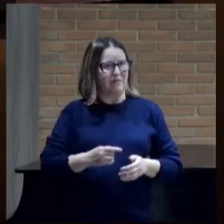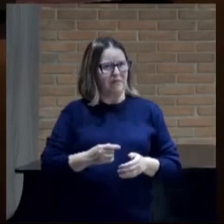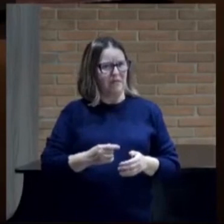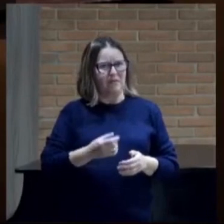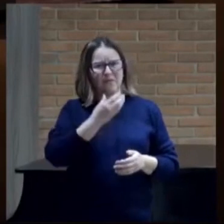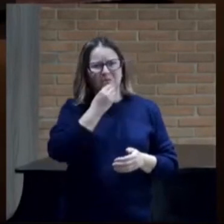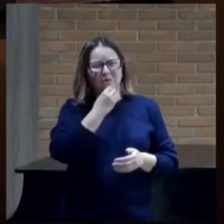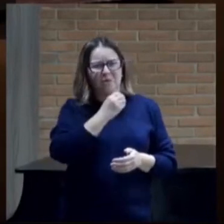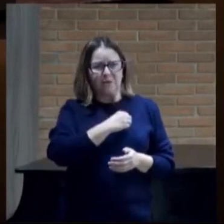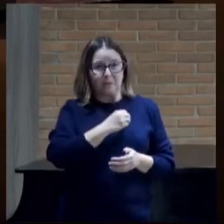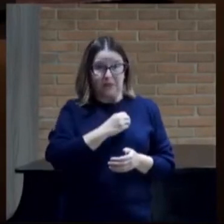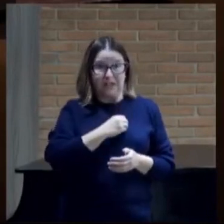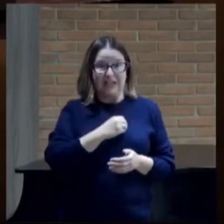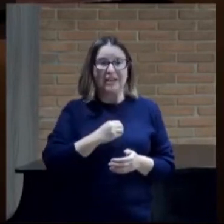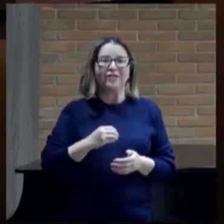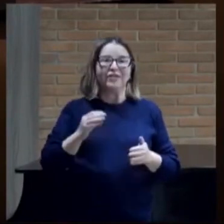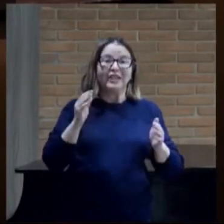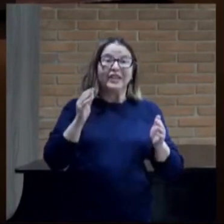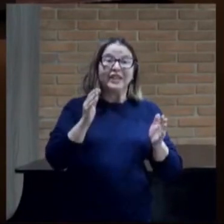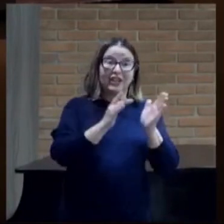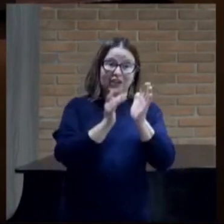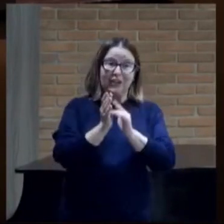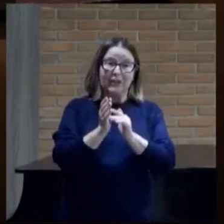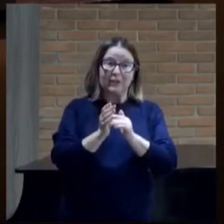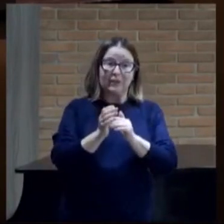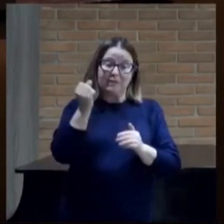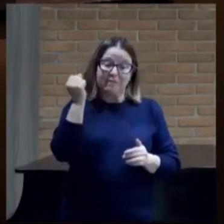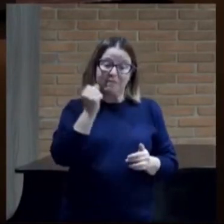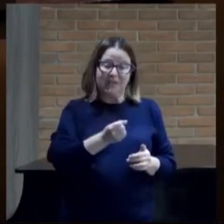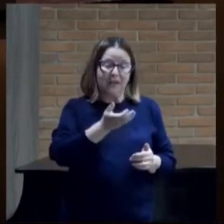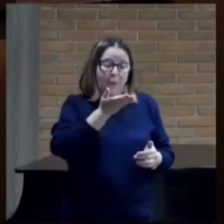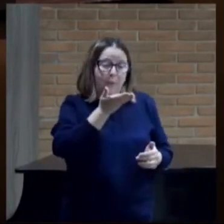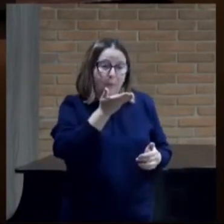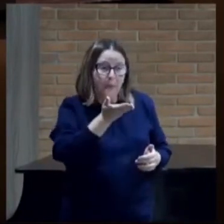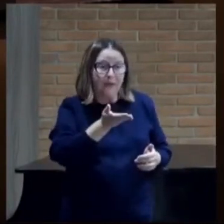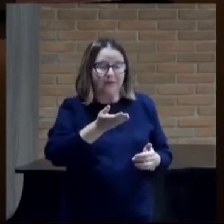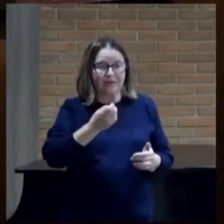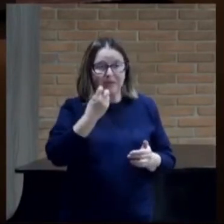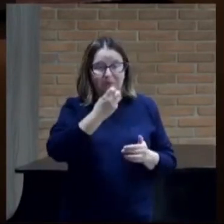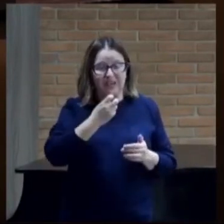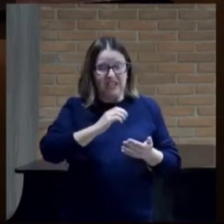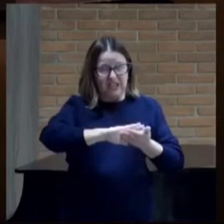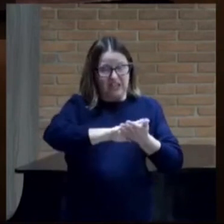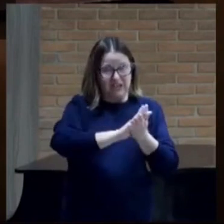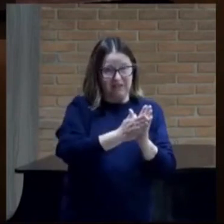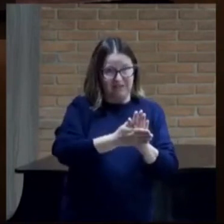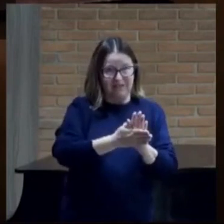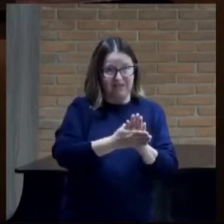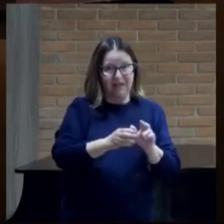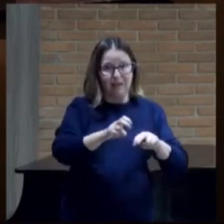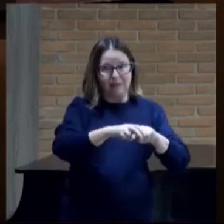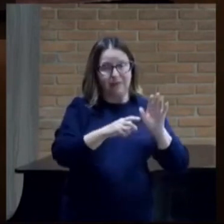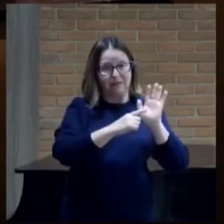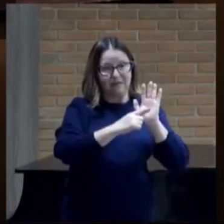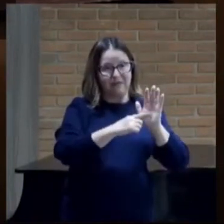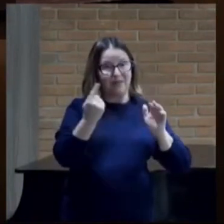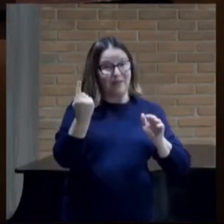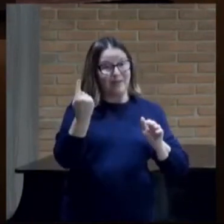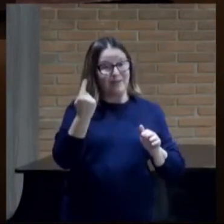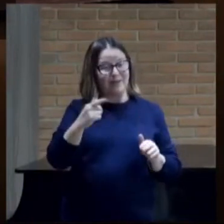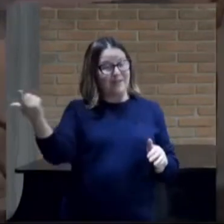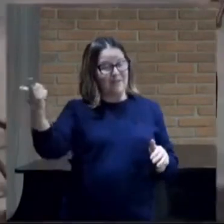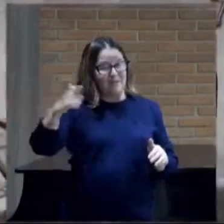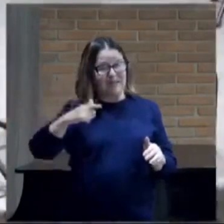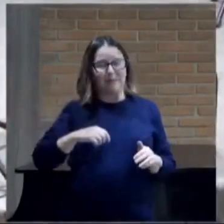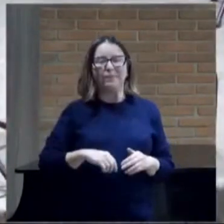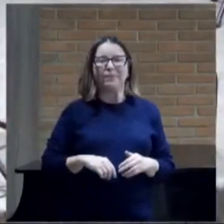matará com o sopro de sua boca e o destruirá pela manifestação da sua vinda o